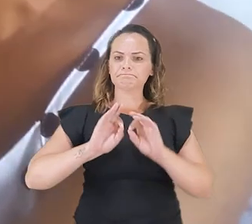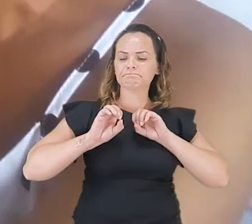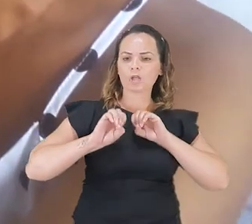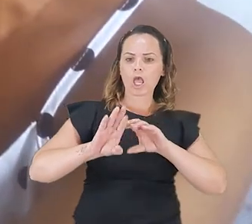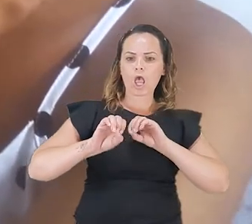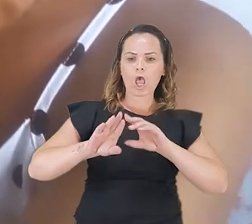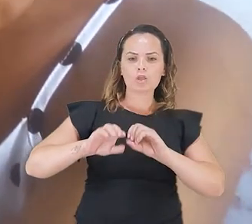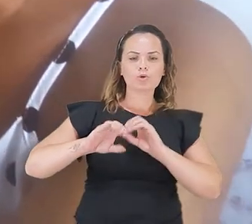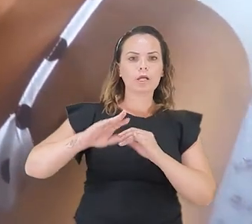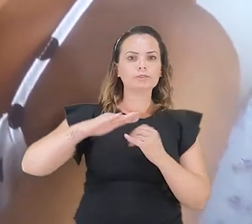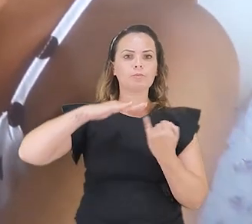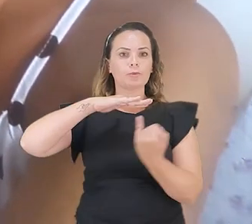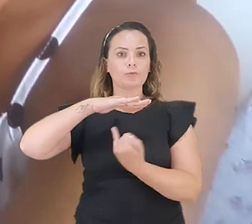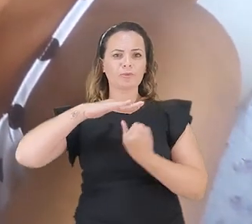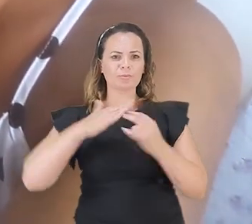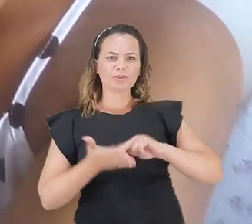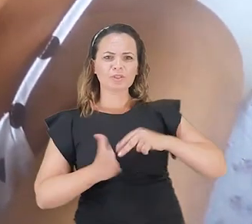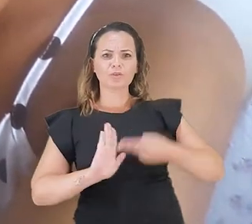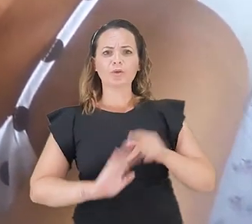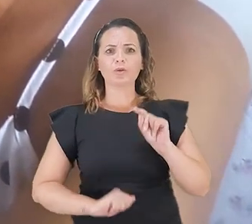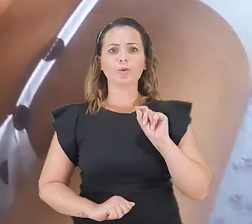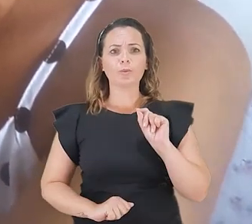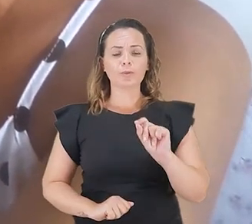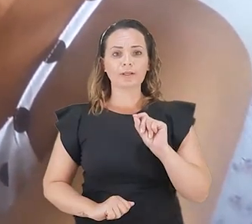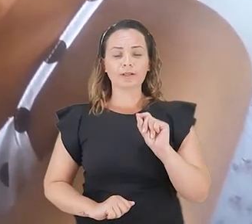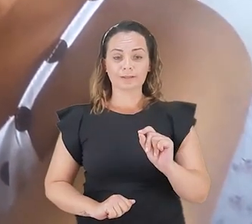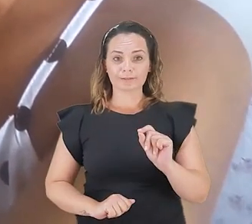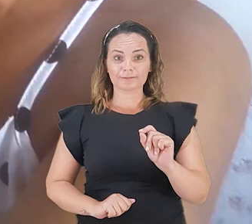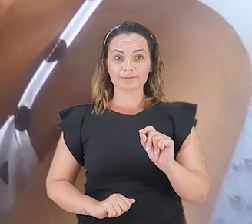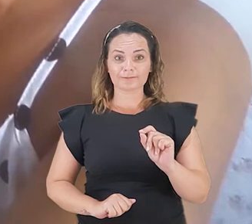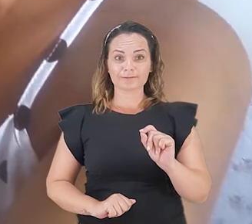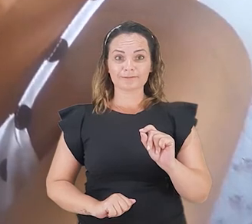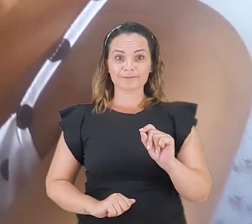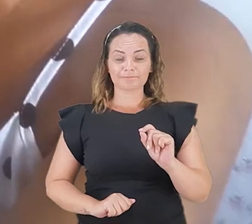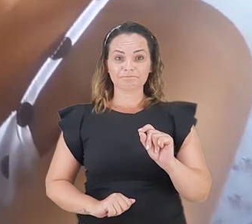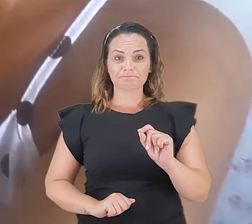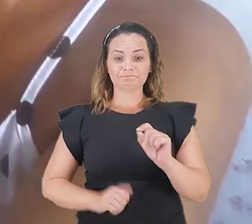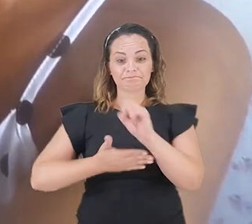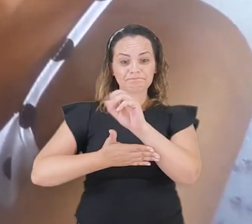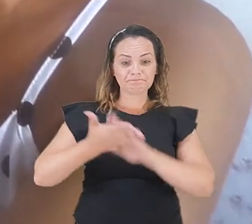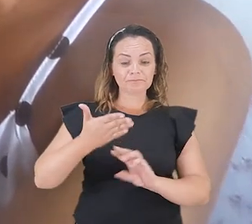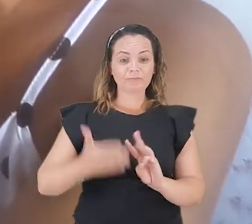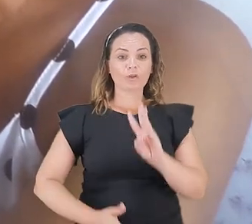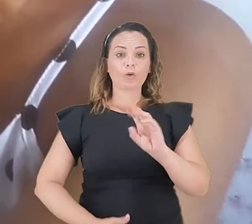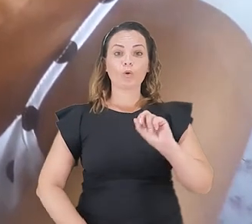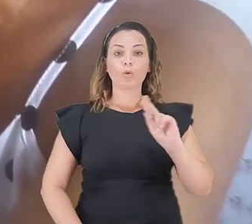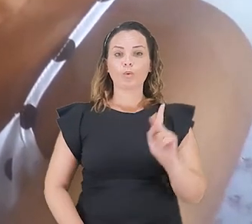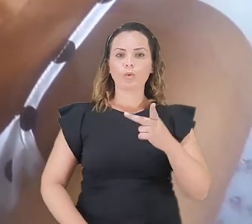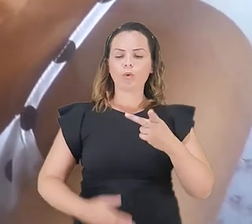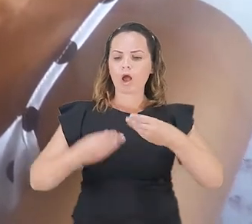não formal. O que significa dizer isso? Significa dizer que as atividades do WASH que são levadas